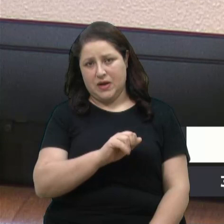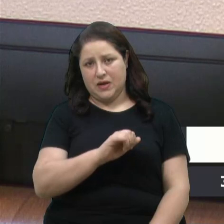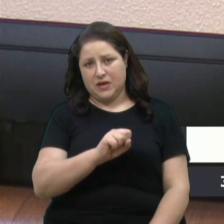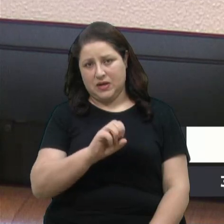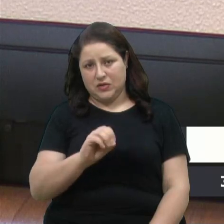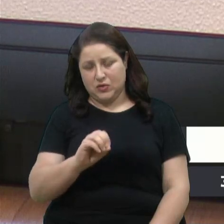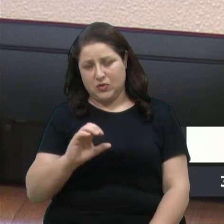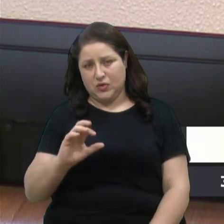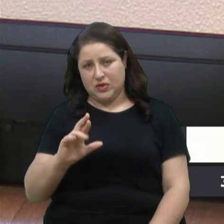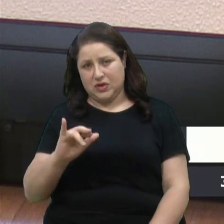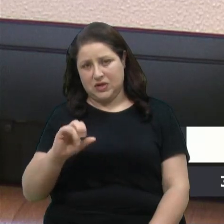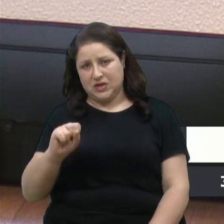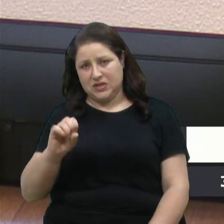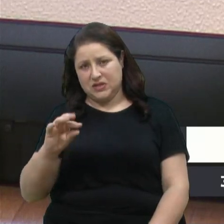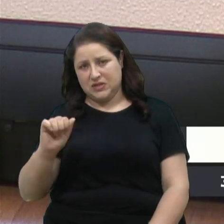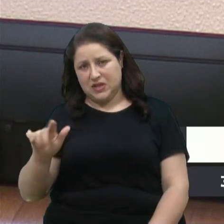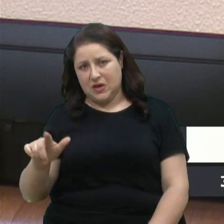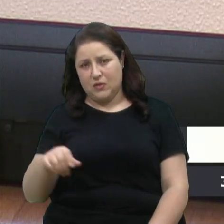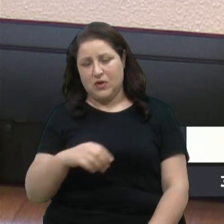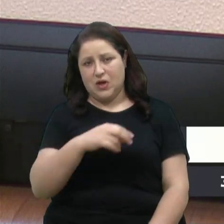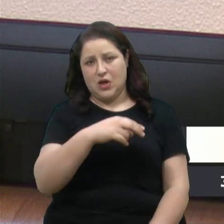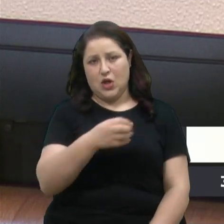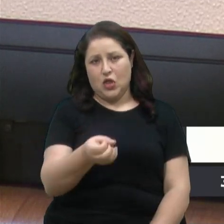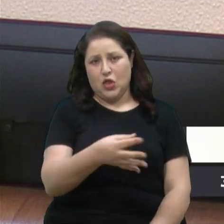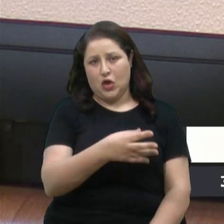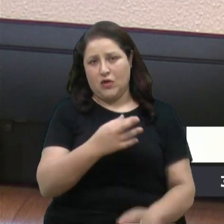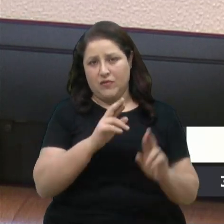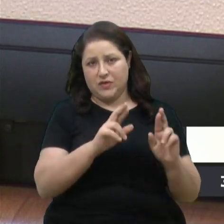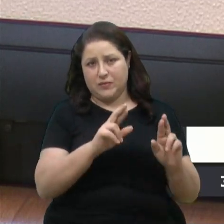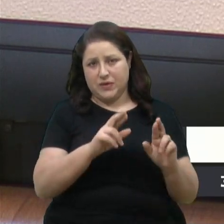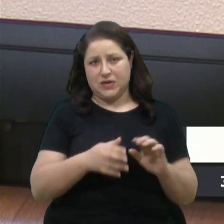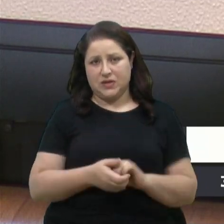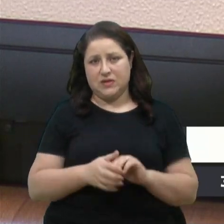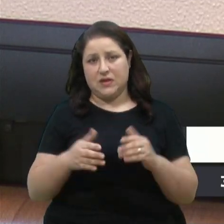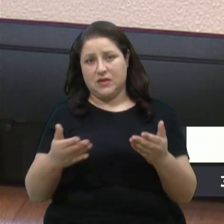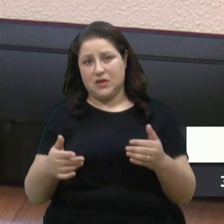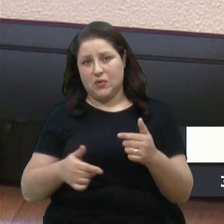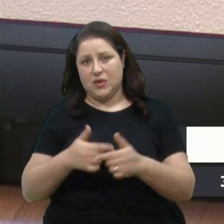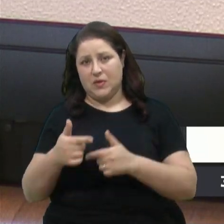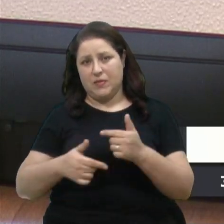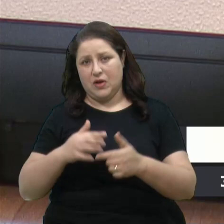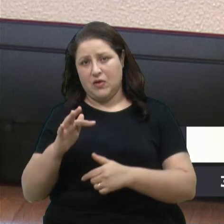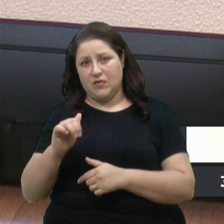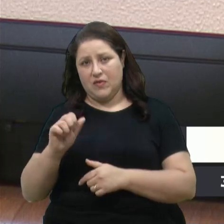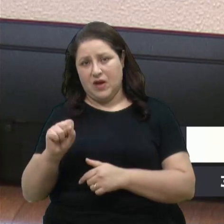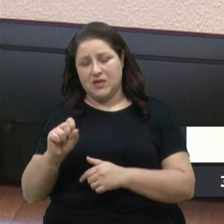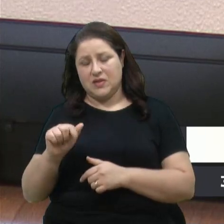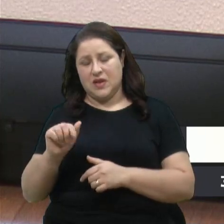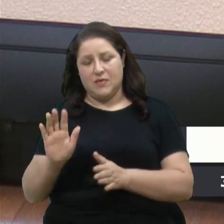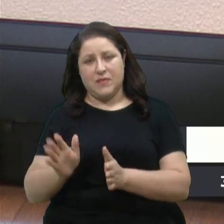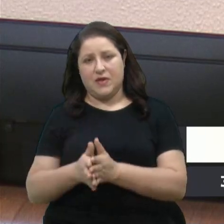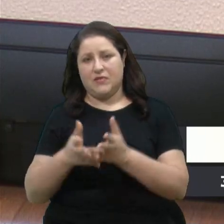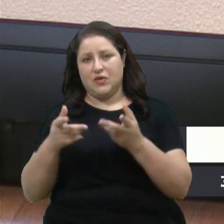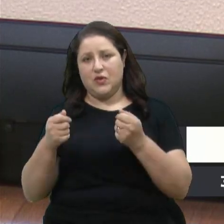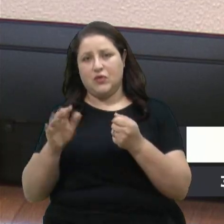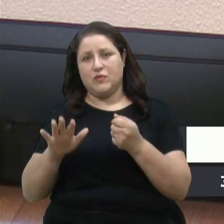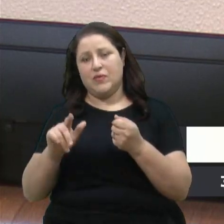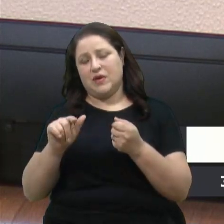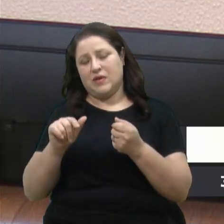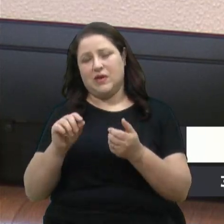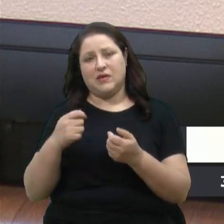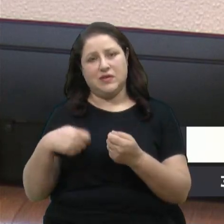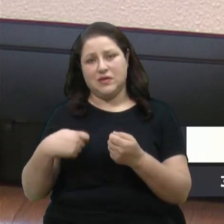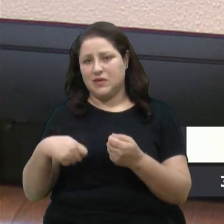Então, o trabalho da FAS é magnífico, mas é um posto sem fundo, precisamos buscar recursos,